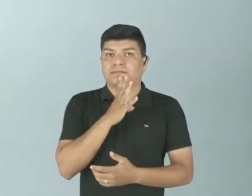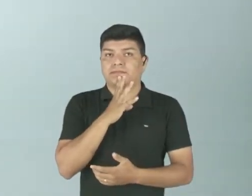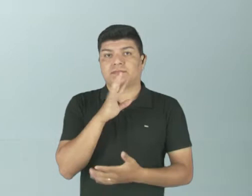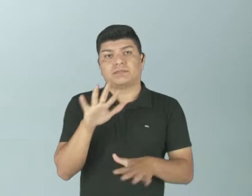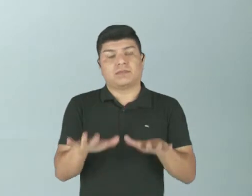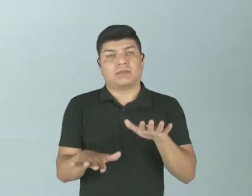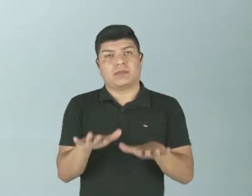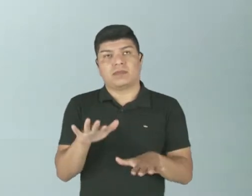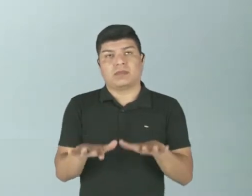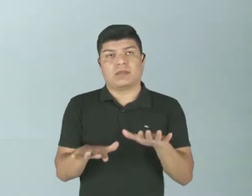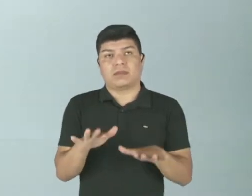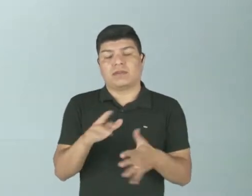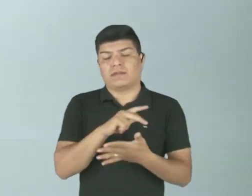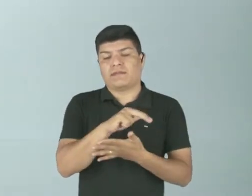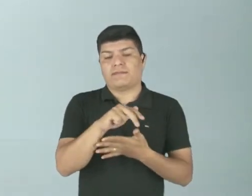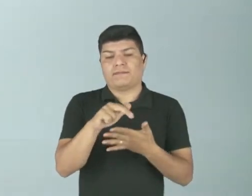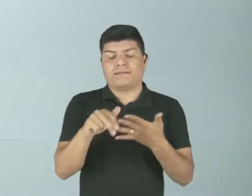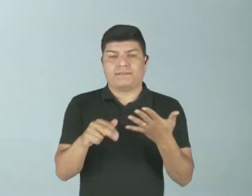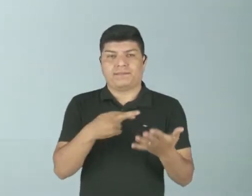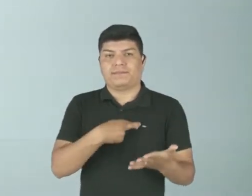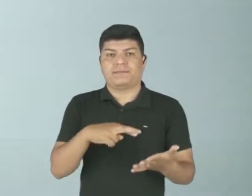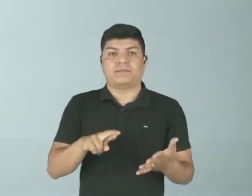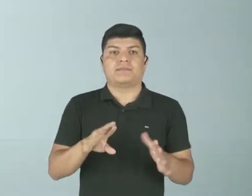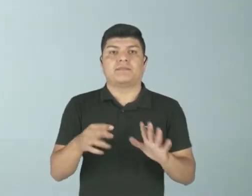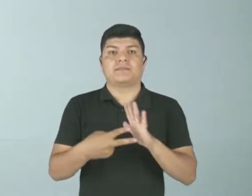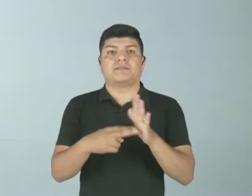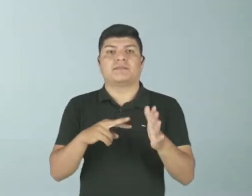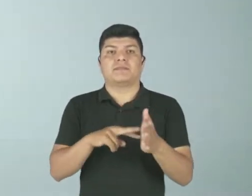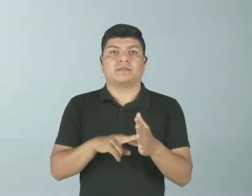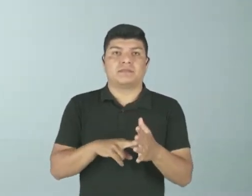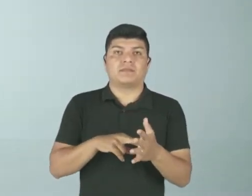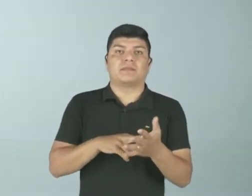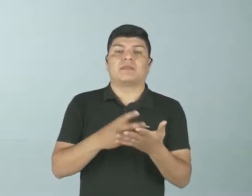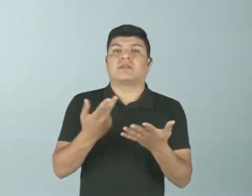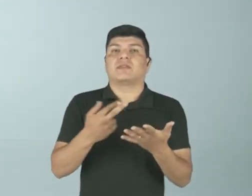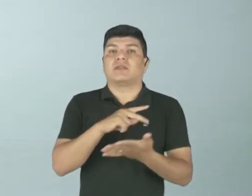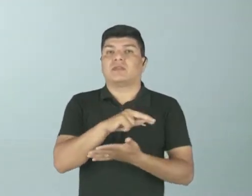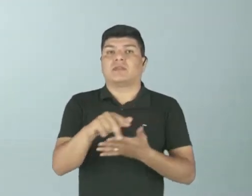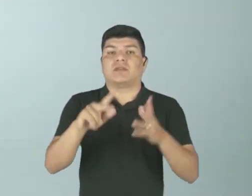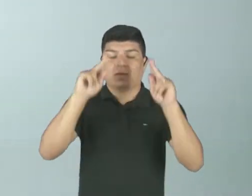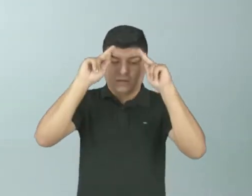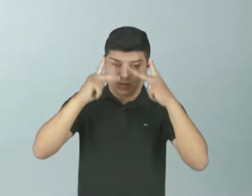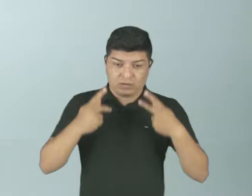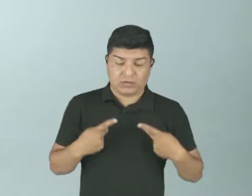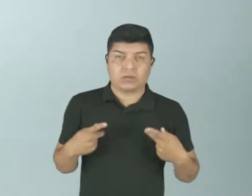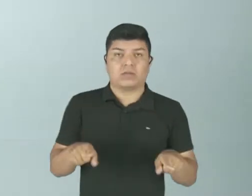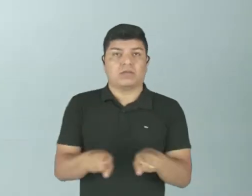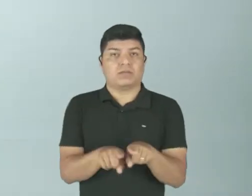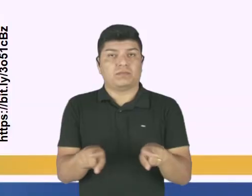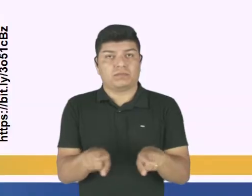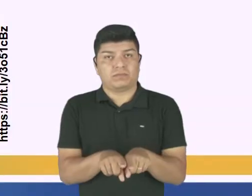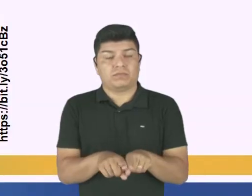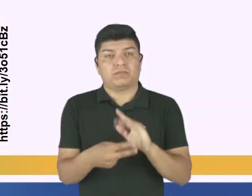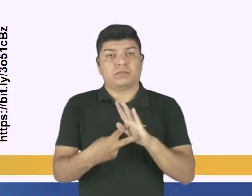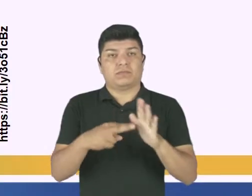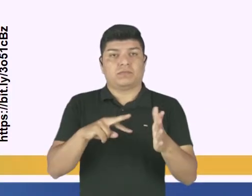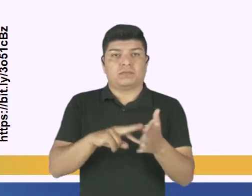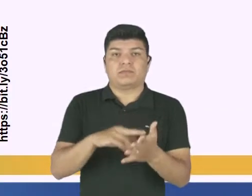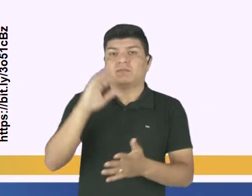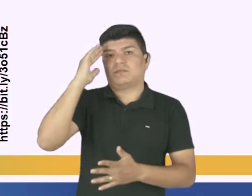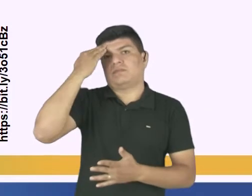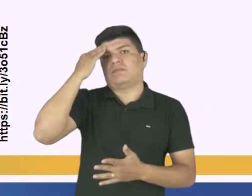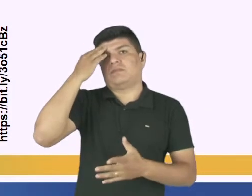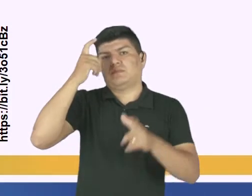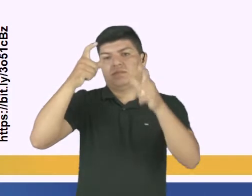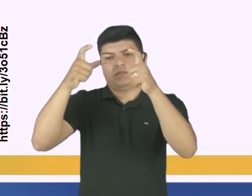variedade religiosa que corresponde à variedade humana. Significa compreender